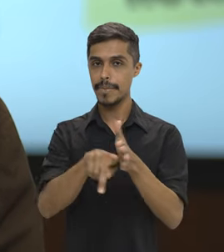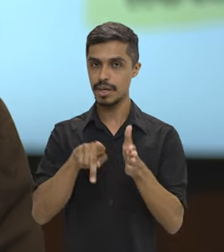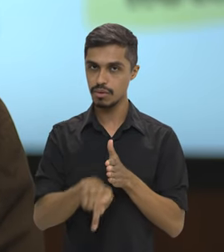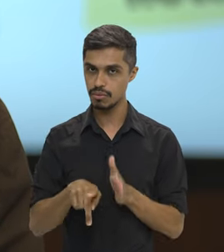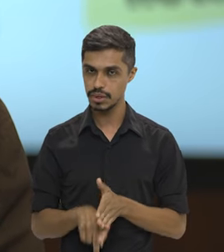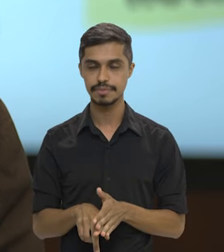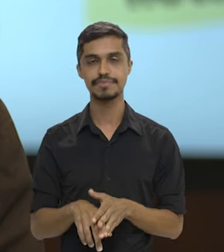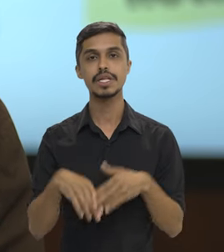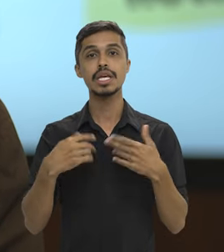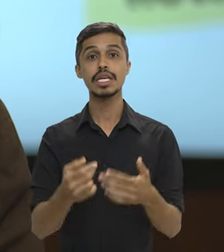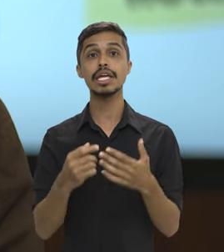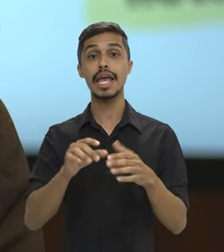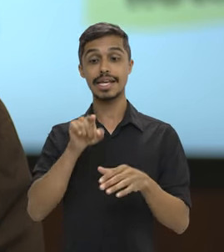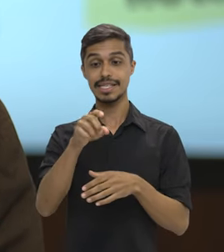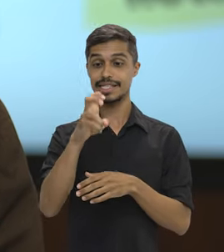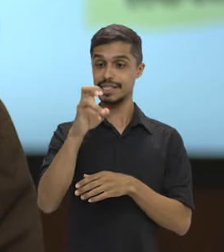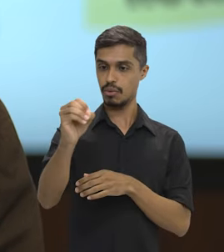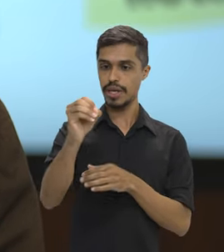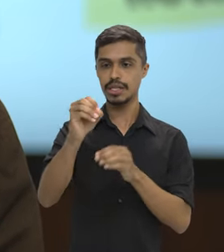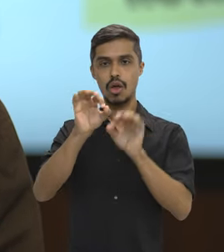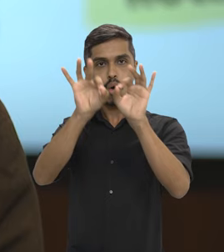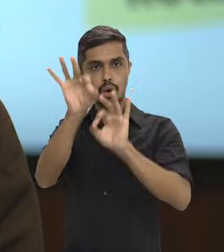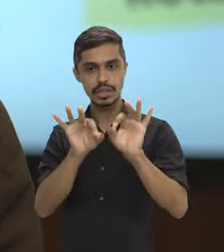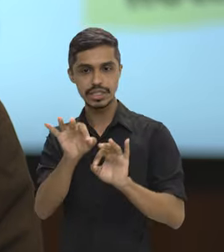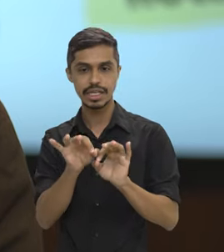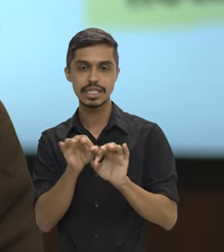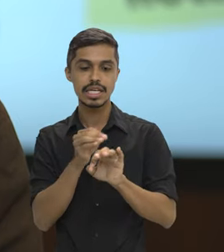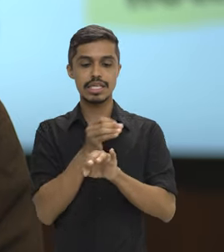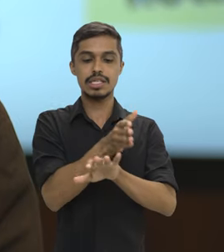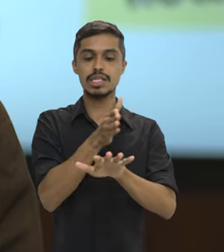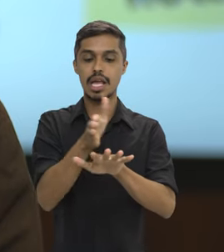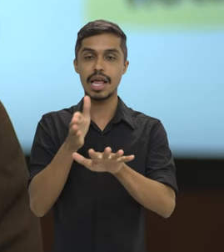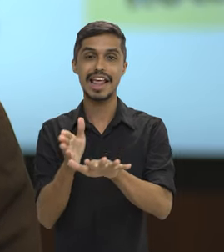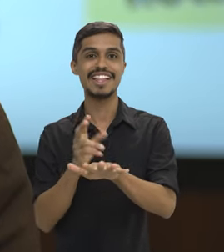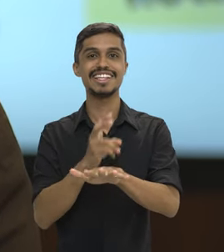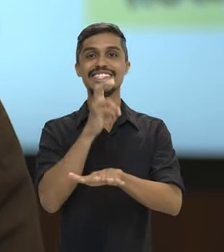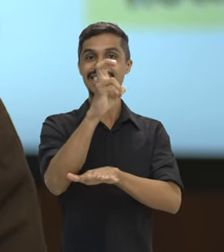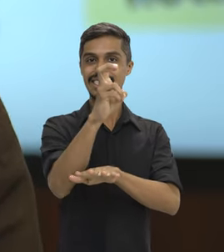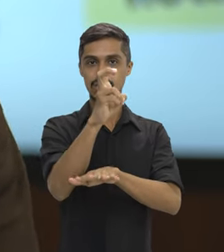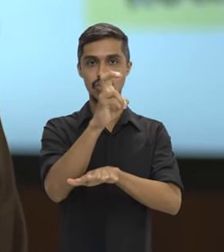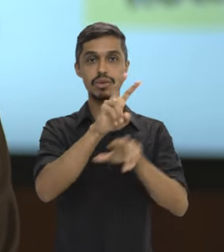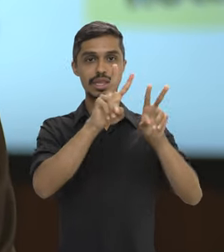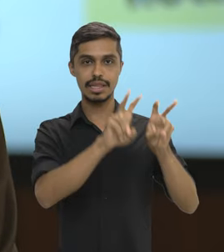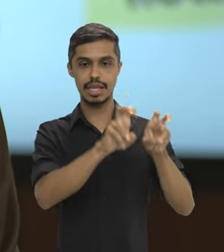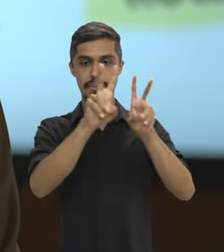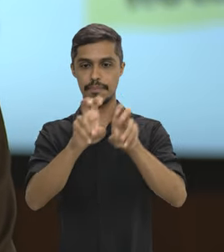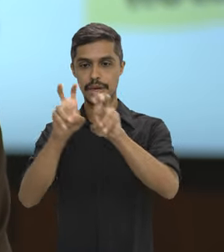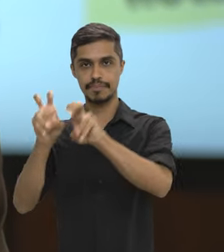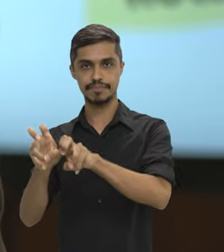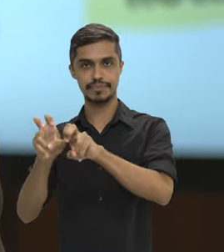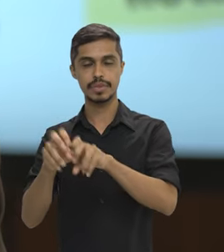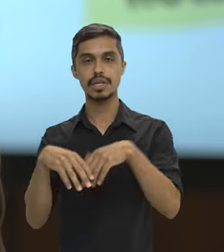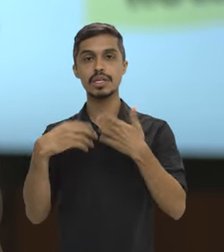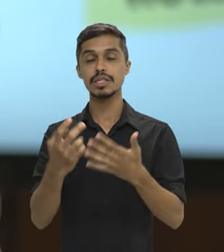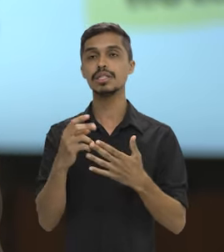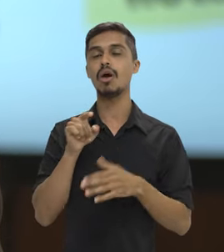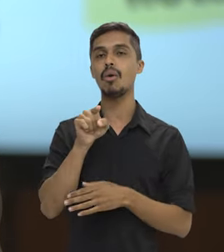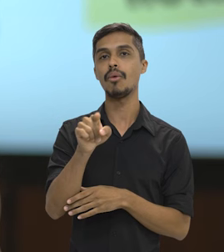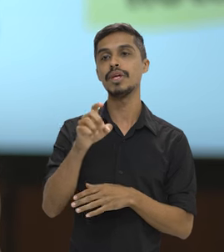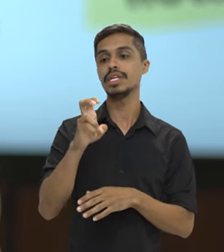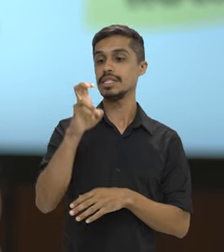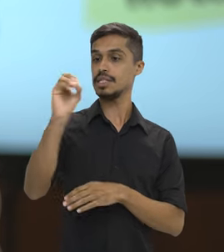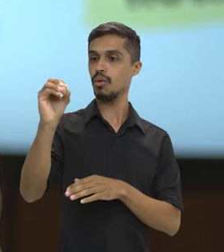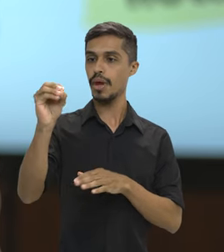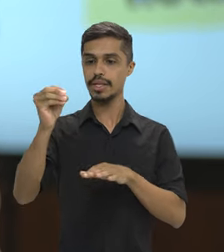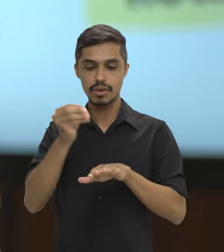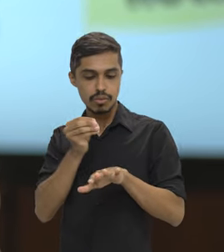e essas questões estão agrupadas por grandes eixos, por eixos temáticos. Então, cada grupo desses de 50 questões